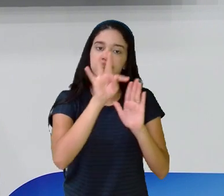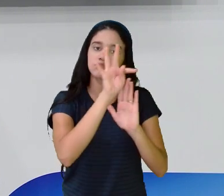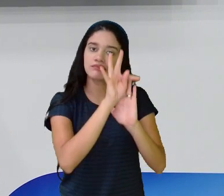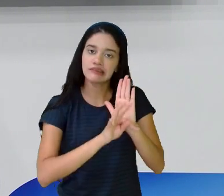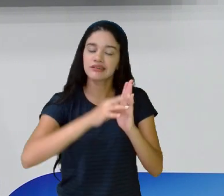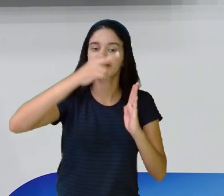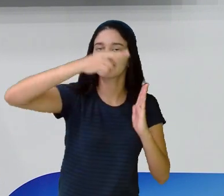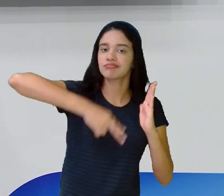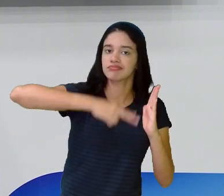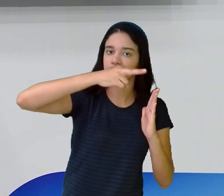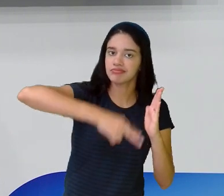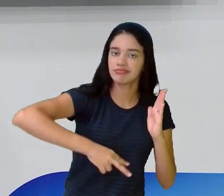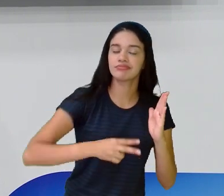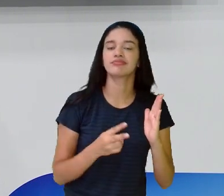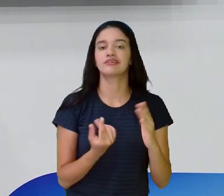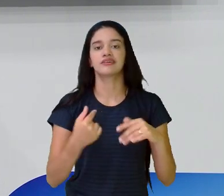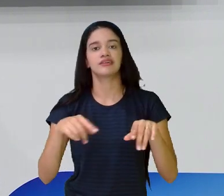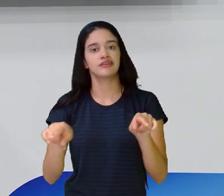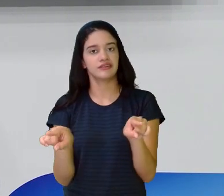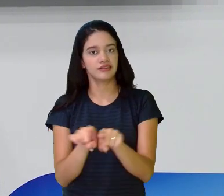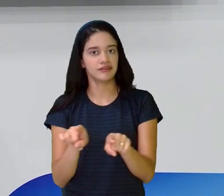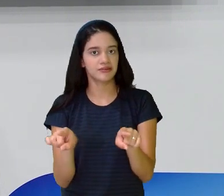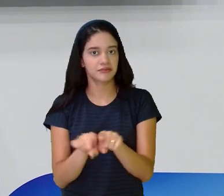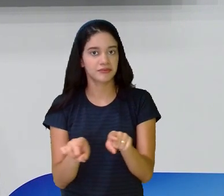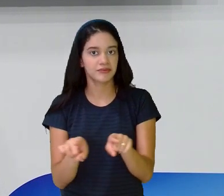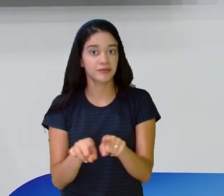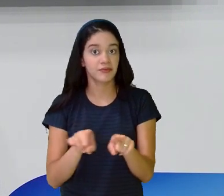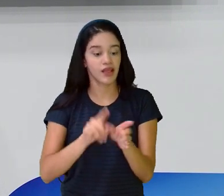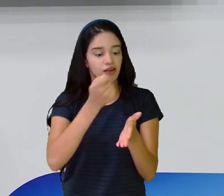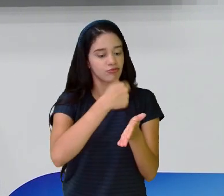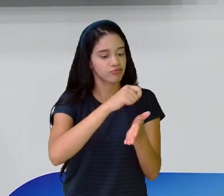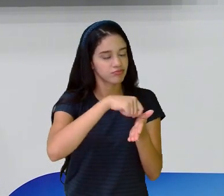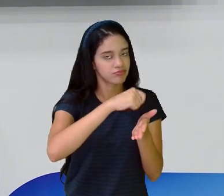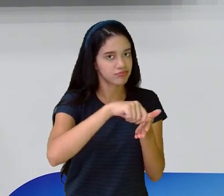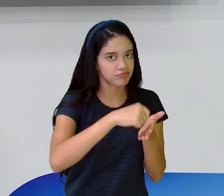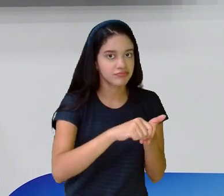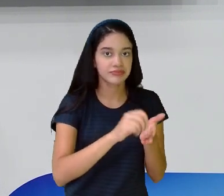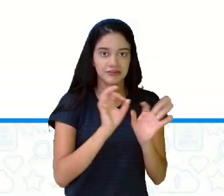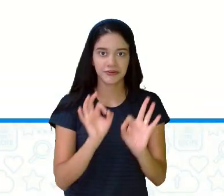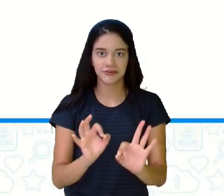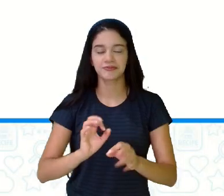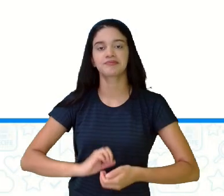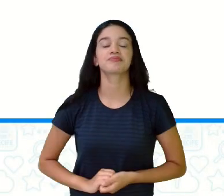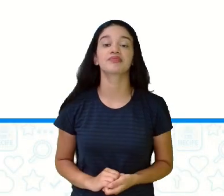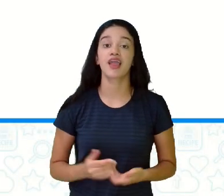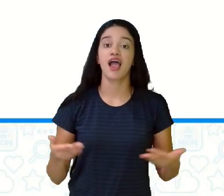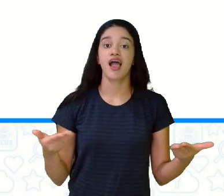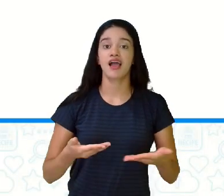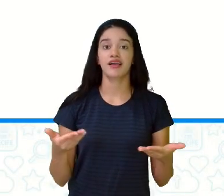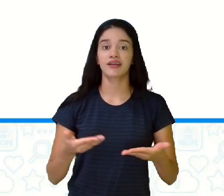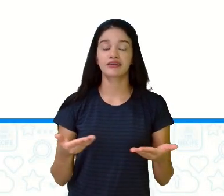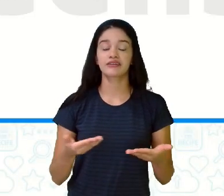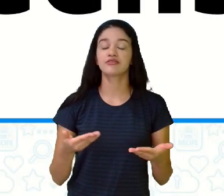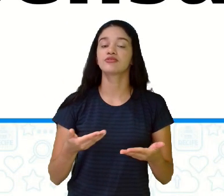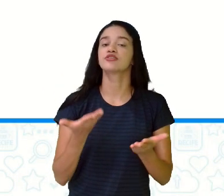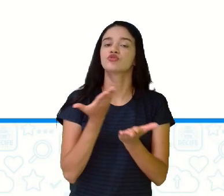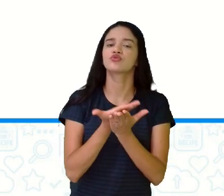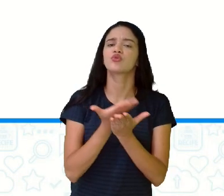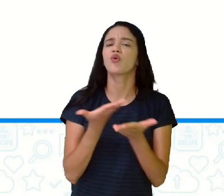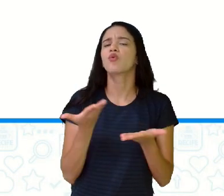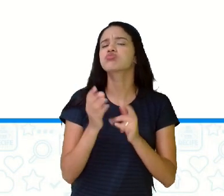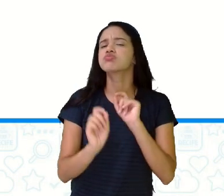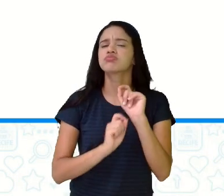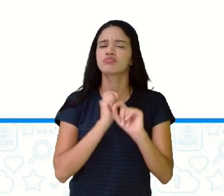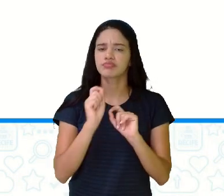leitura e, consequentemente, da sua escrita. O que vamos estudar hoje?